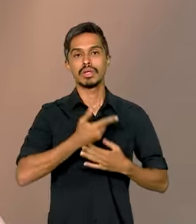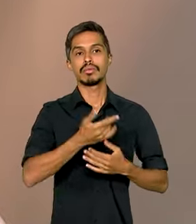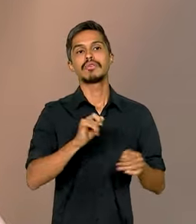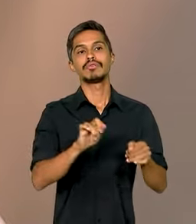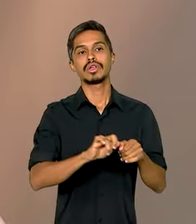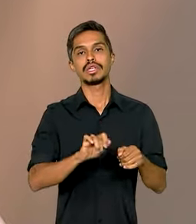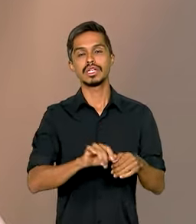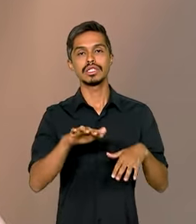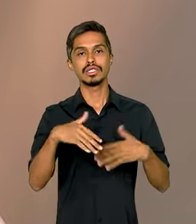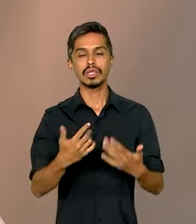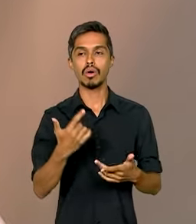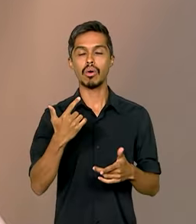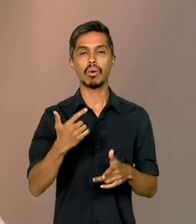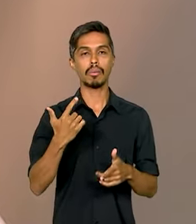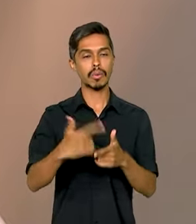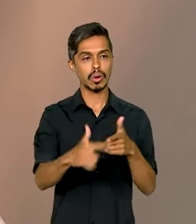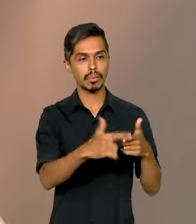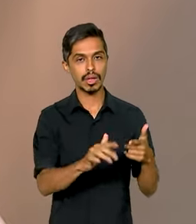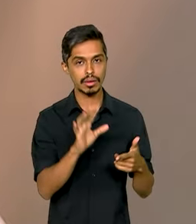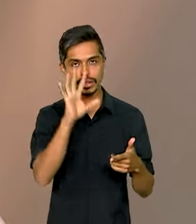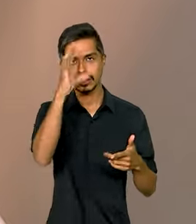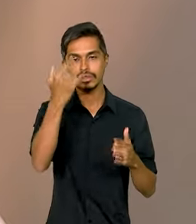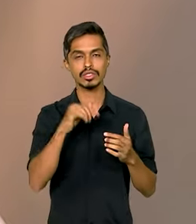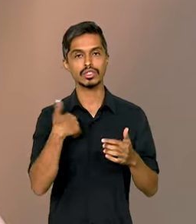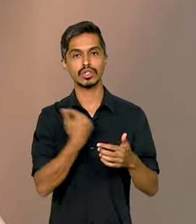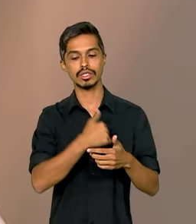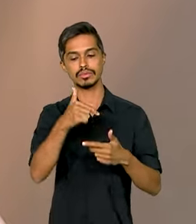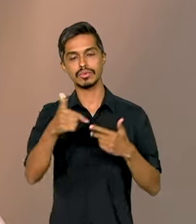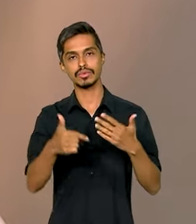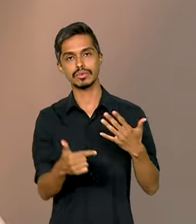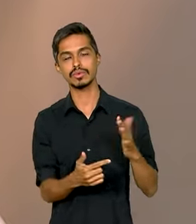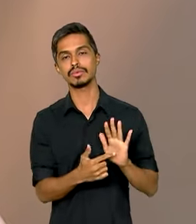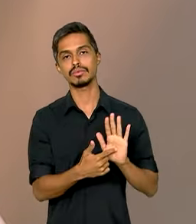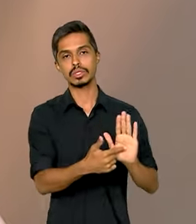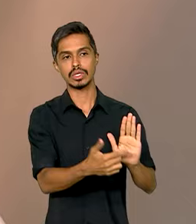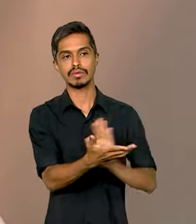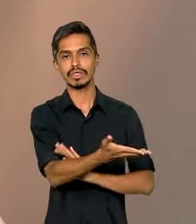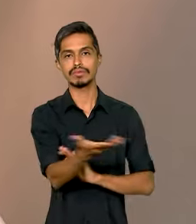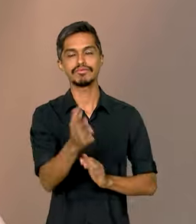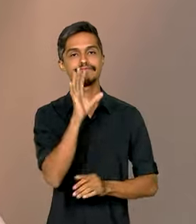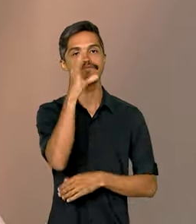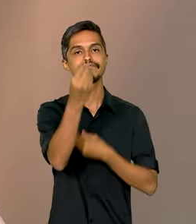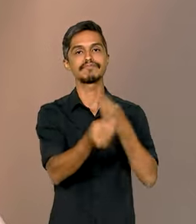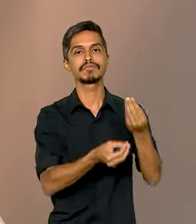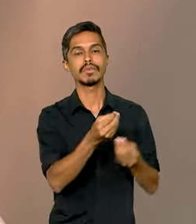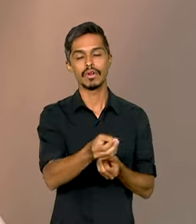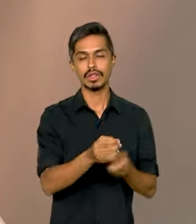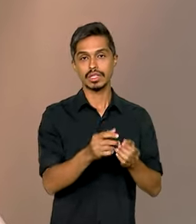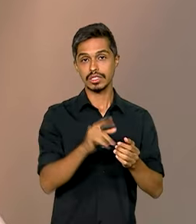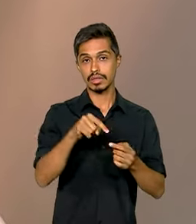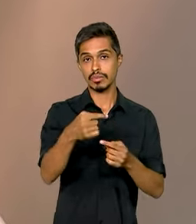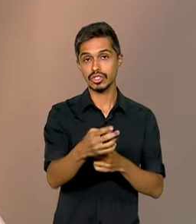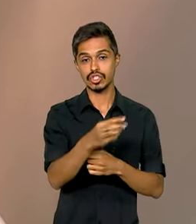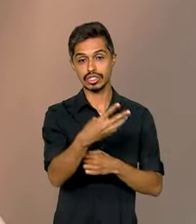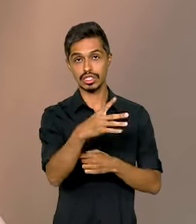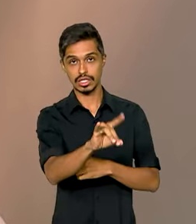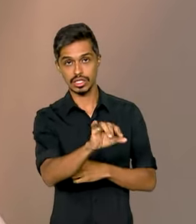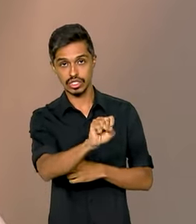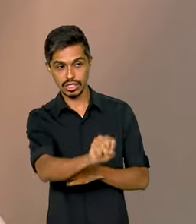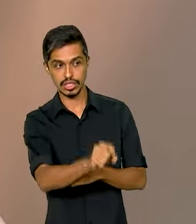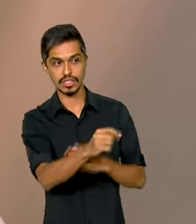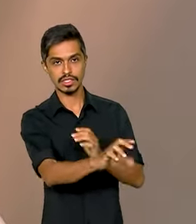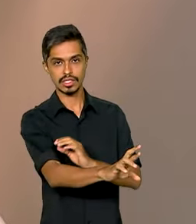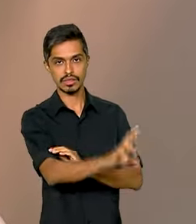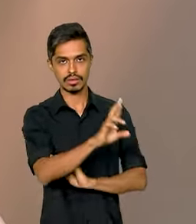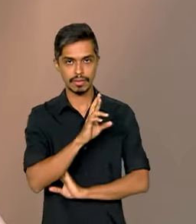tomar para solucionar aqueles problemas apontados. E após os 30 dias de receber esse retorno